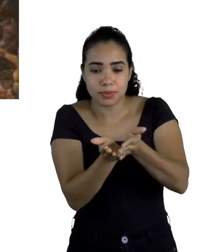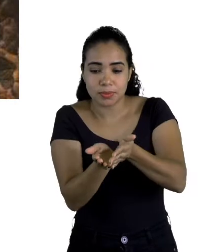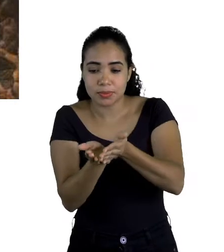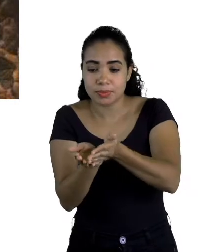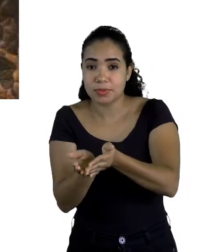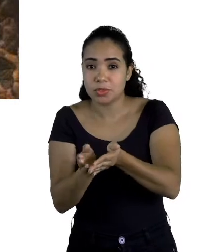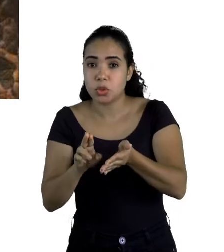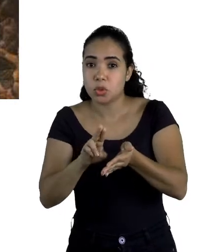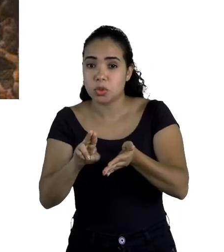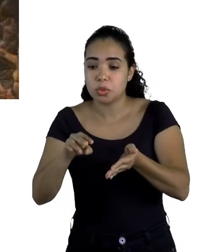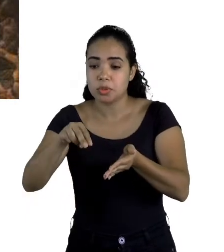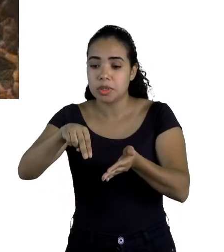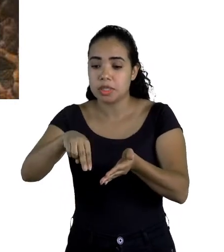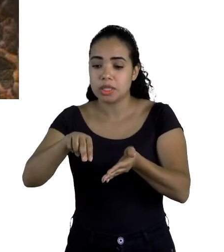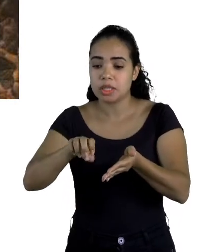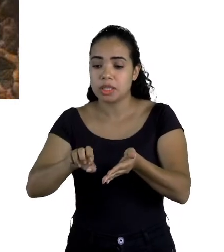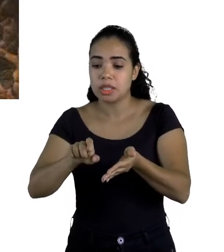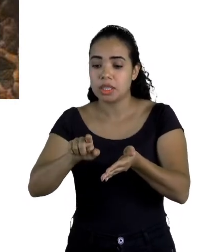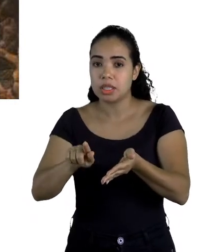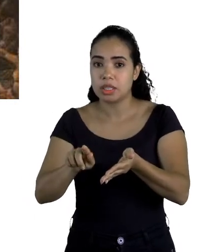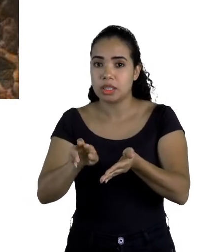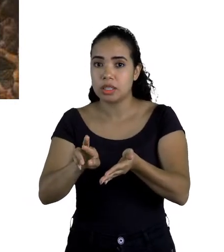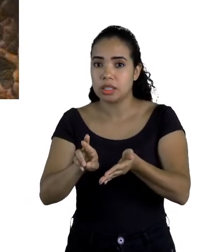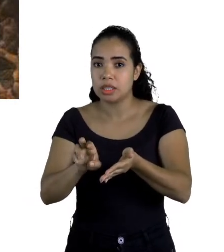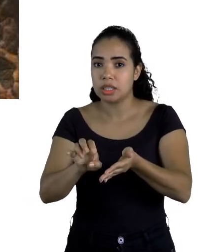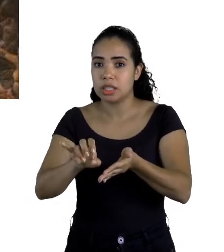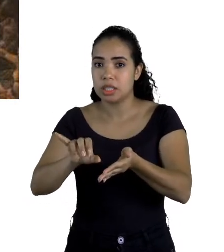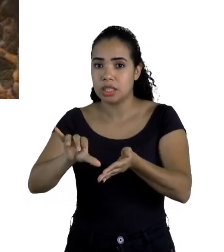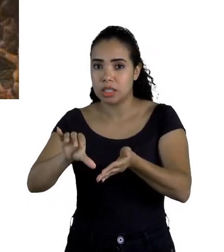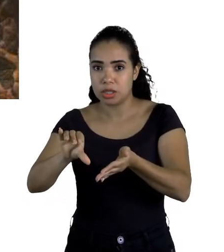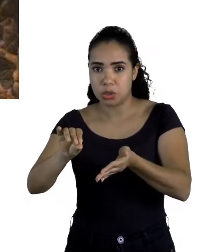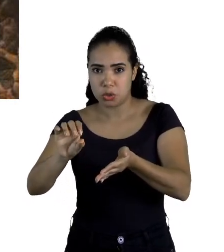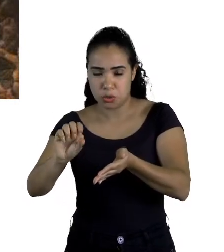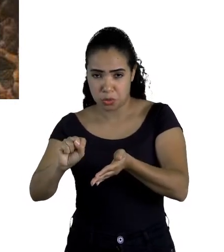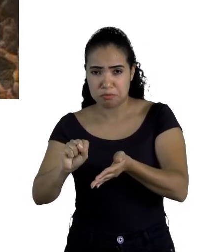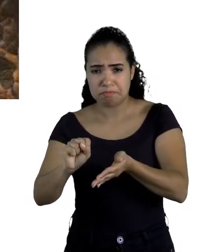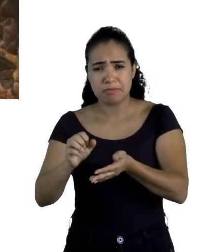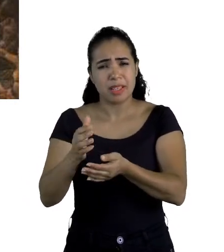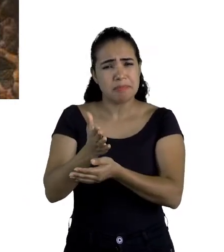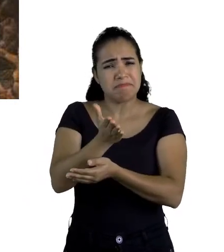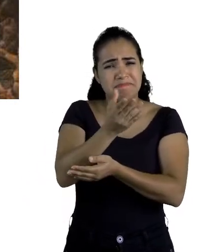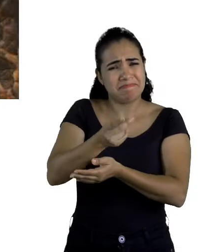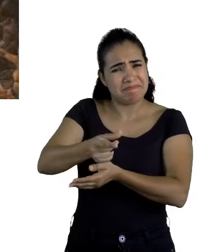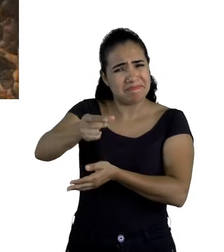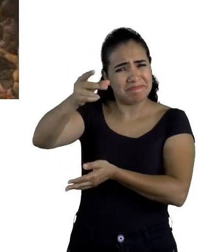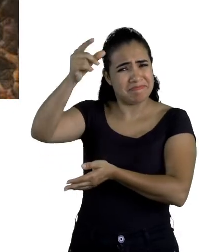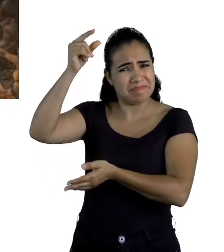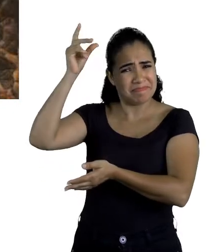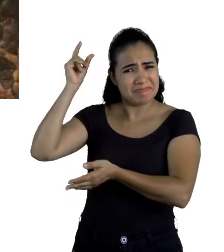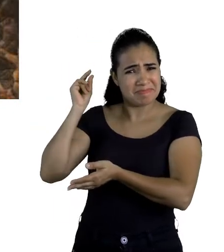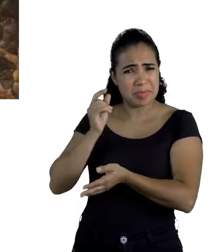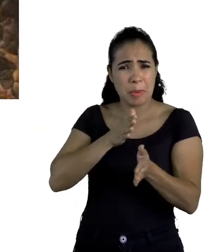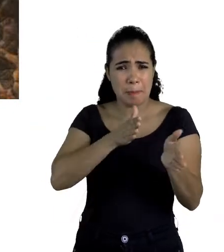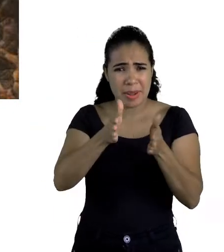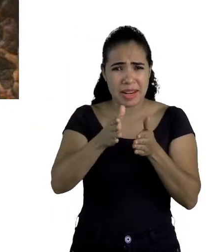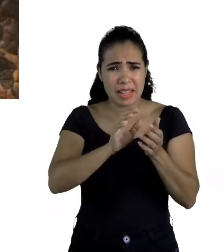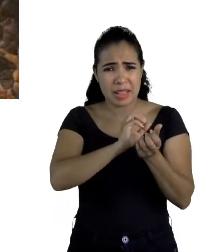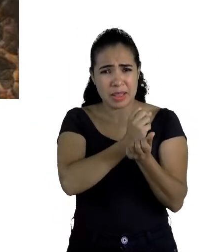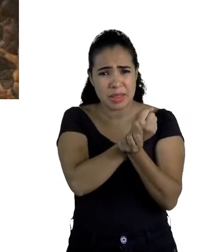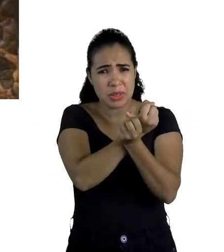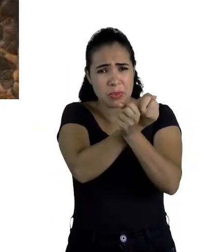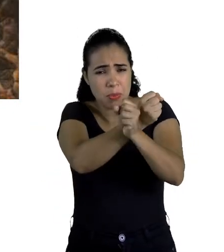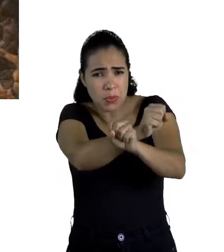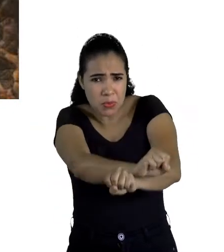Bem, antigamente, na época da escravidão aqui no Brasil, os negros, eles eram